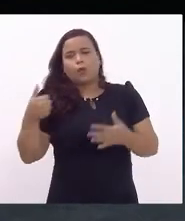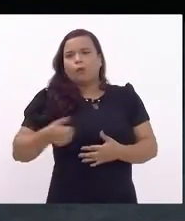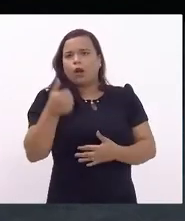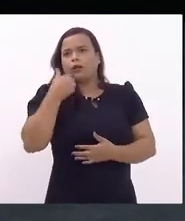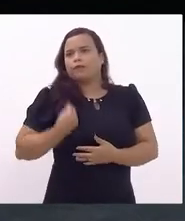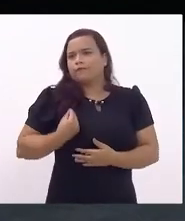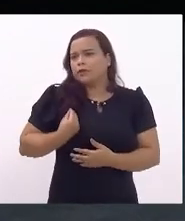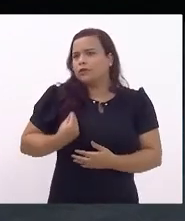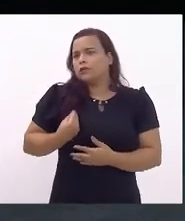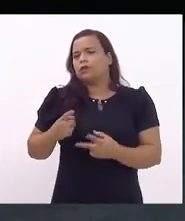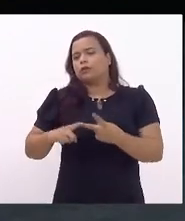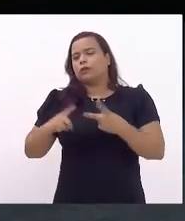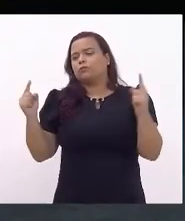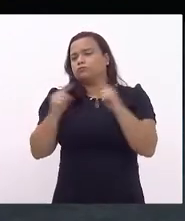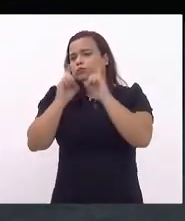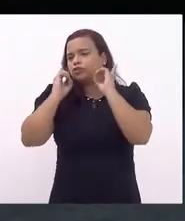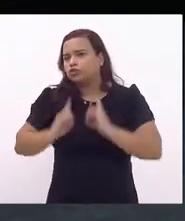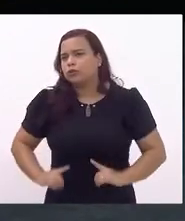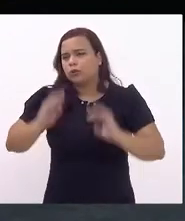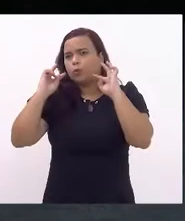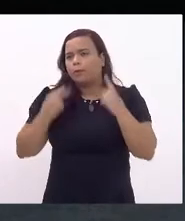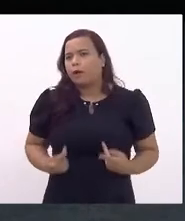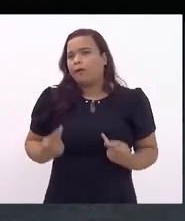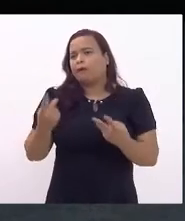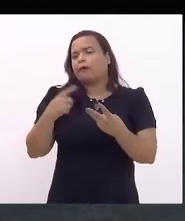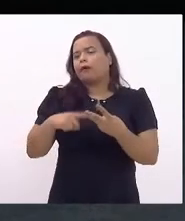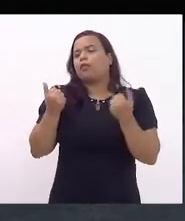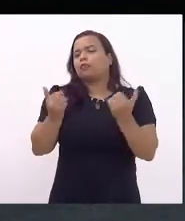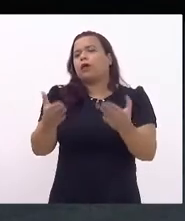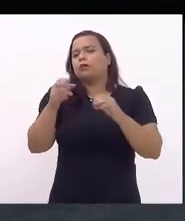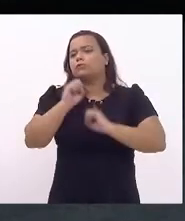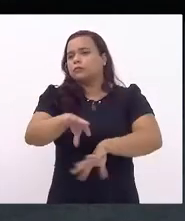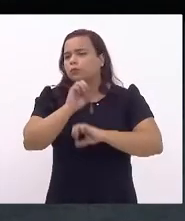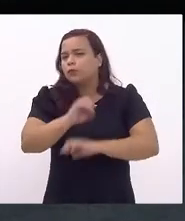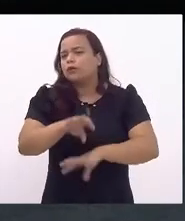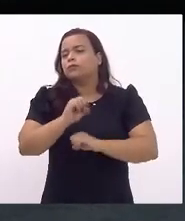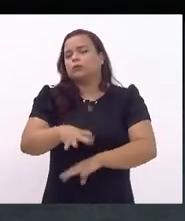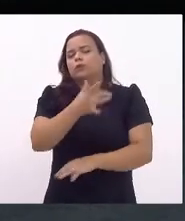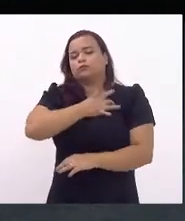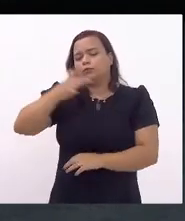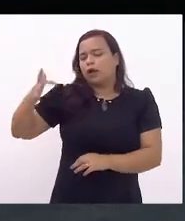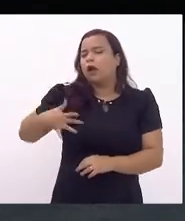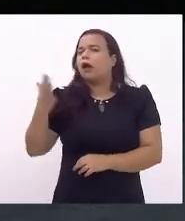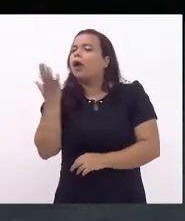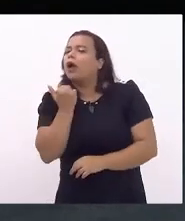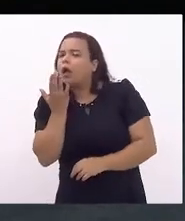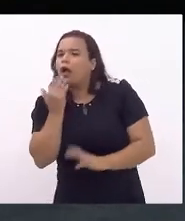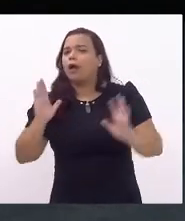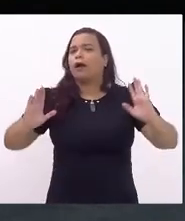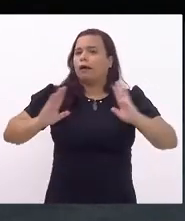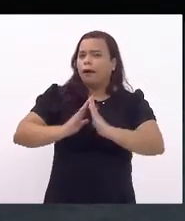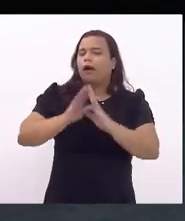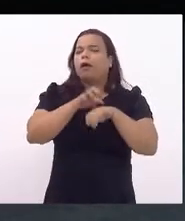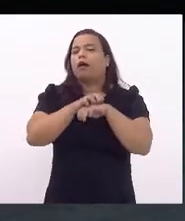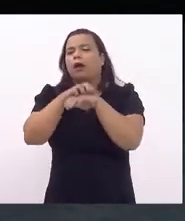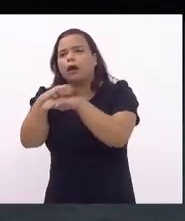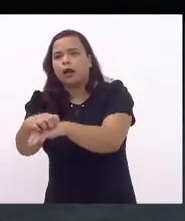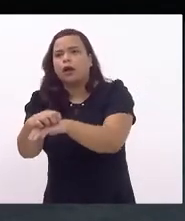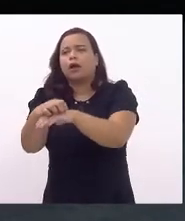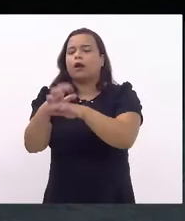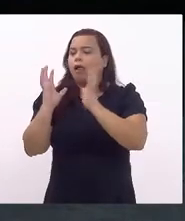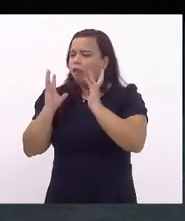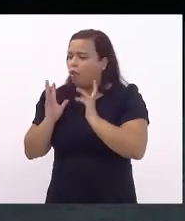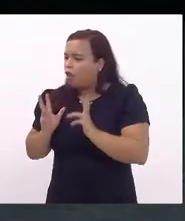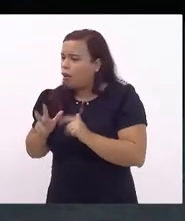contipativo com a dignidade da pessoa humana, assegurando a educação, serviço de saúde, de alimentação, habitação, transporte, saneamento